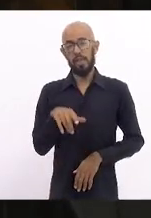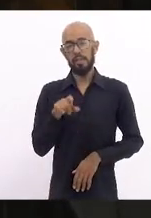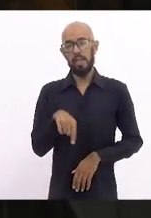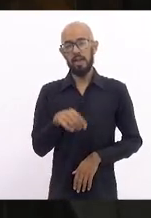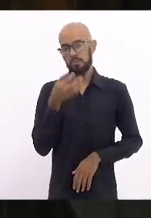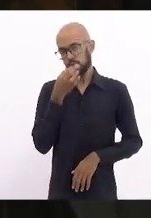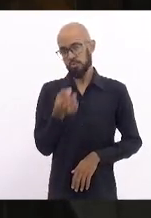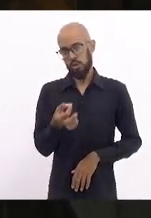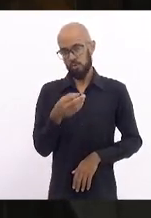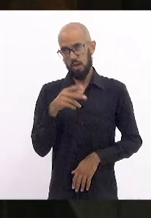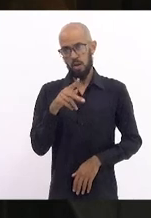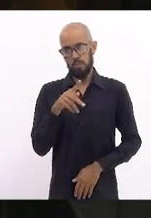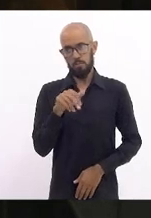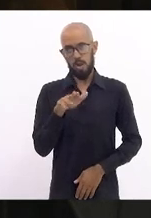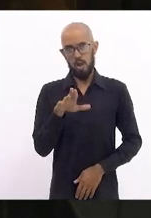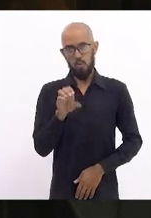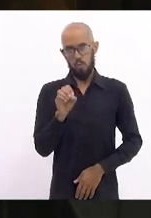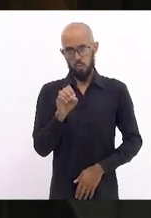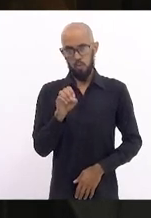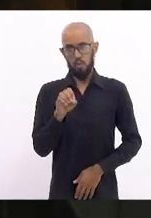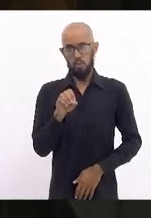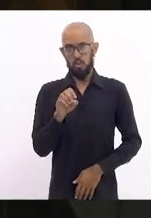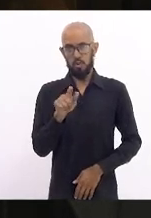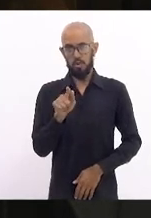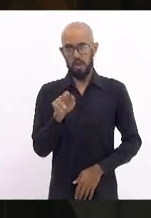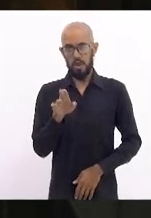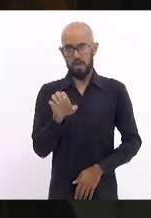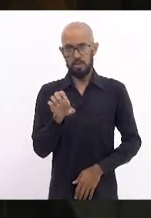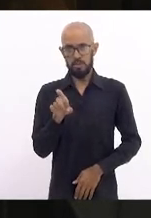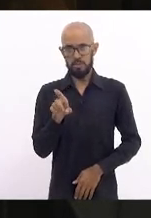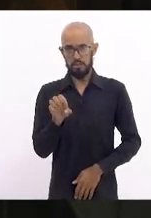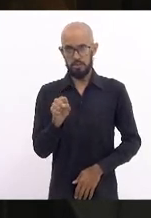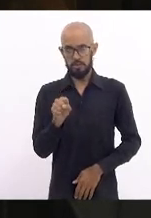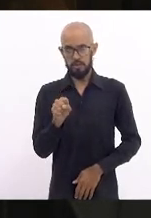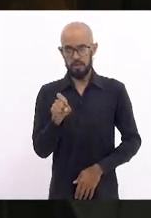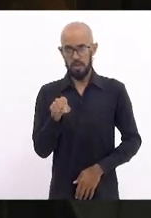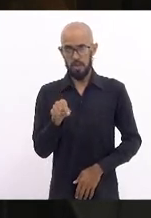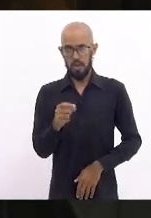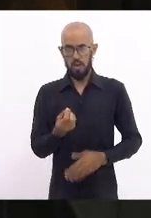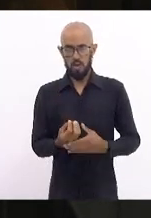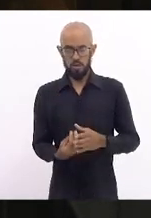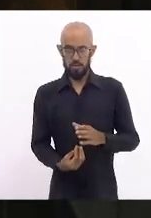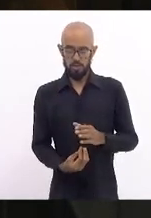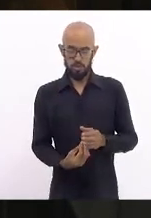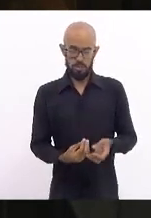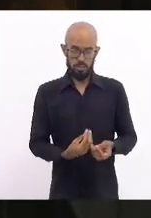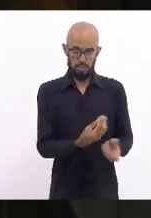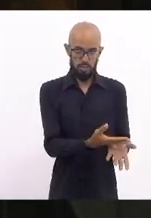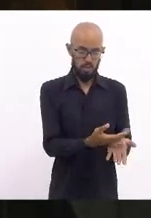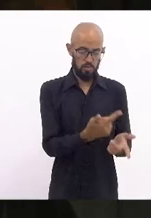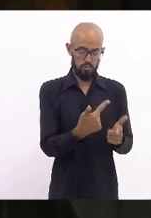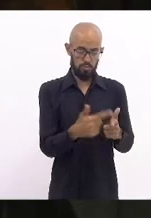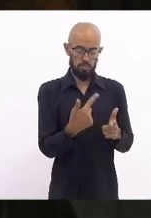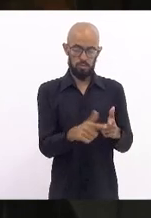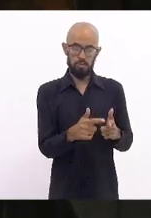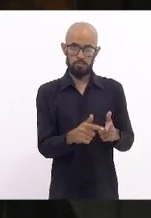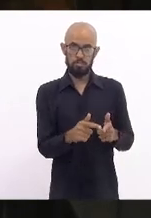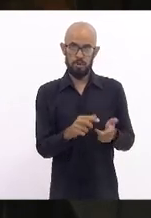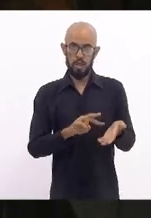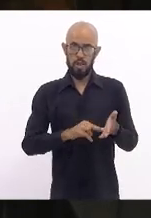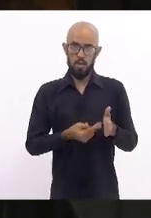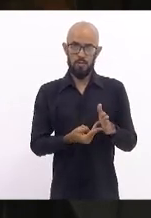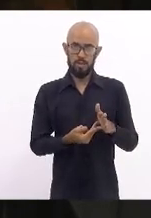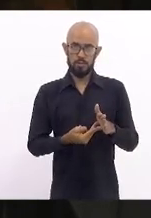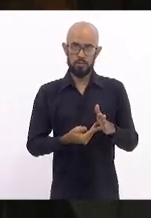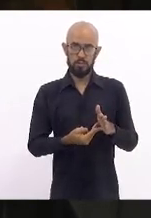o Ministro da Economia, que é o que coloca lá os problemas que tem colocado para a renovação do regime de recuperação fiscal.